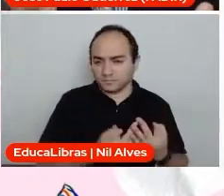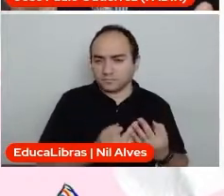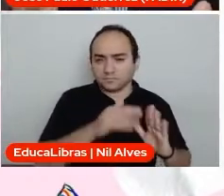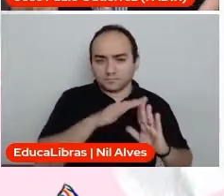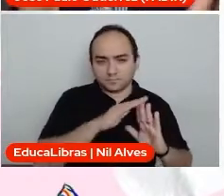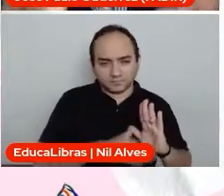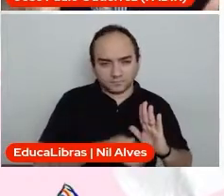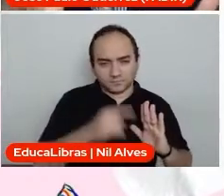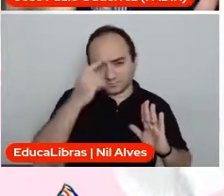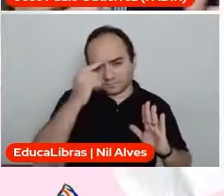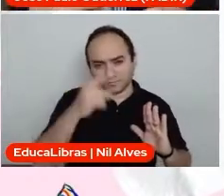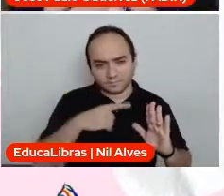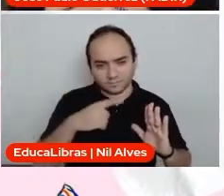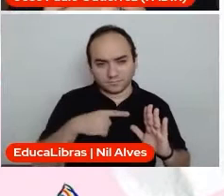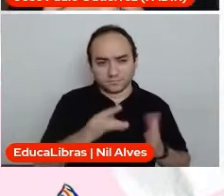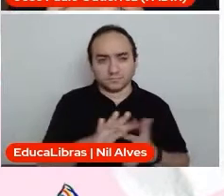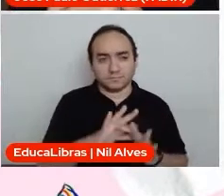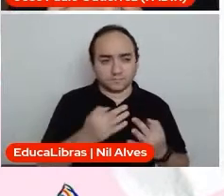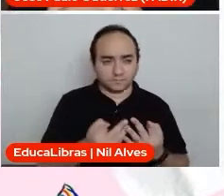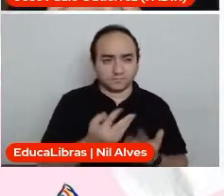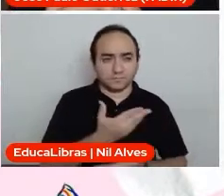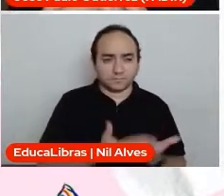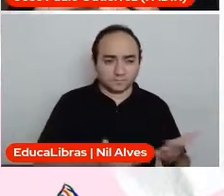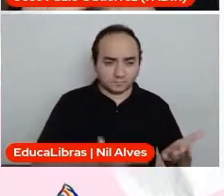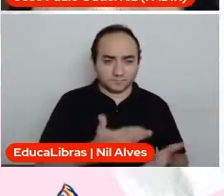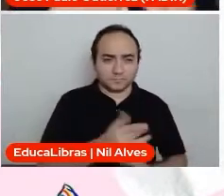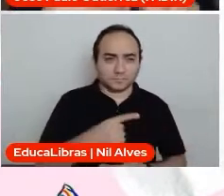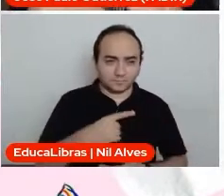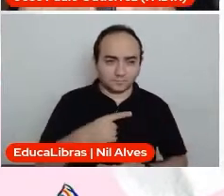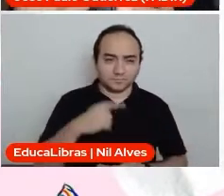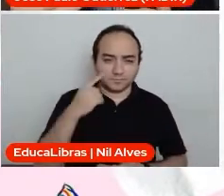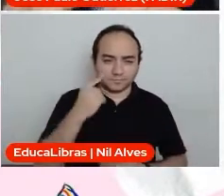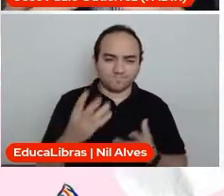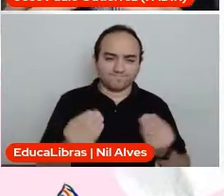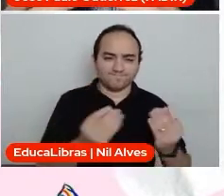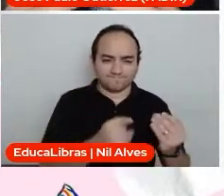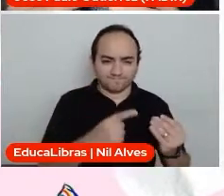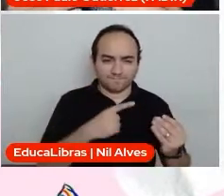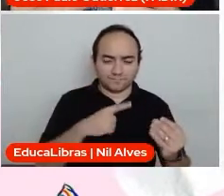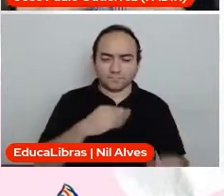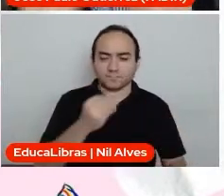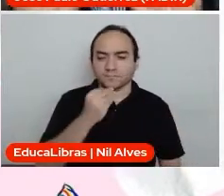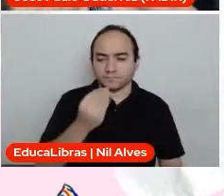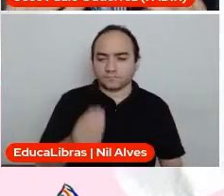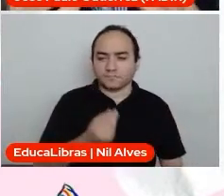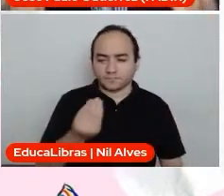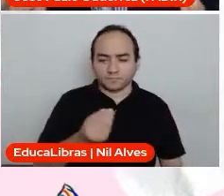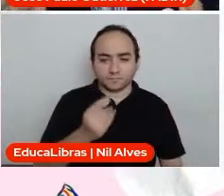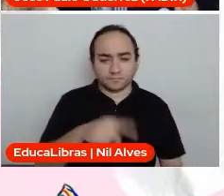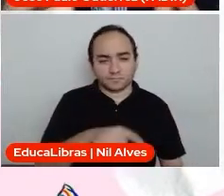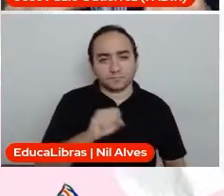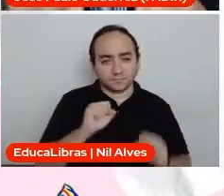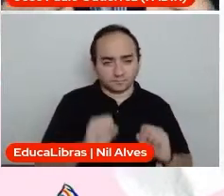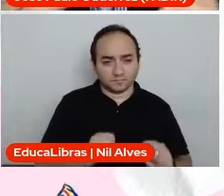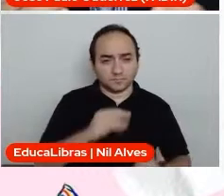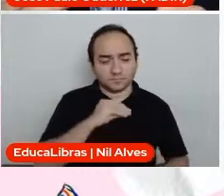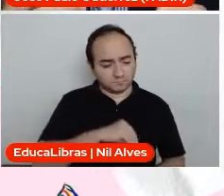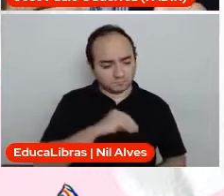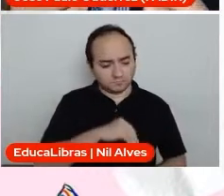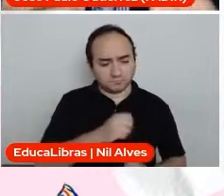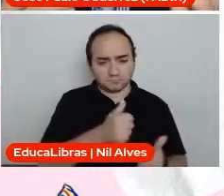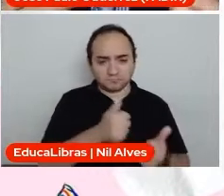perderam, agora também com a pandemia, essa questão do seu emprego, oportunidades que elas possam realmente ter uma condição de vida, de